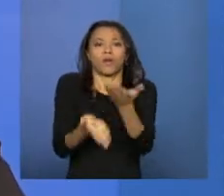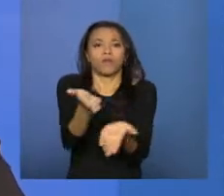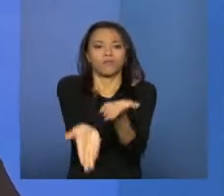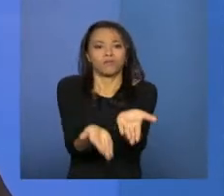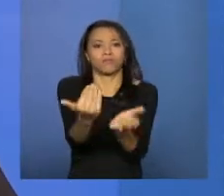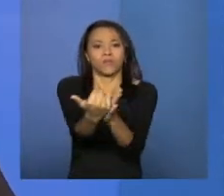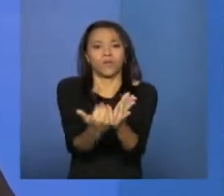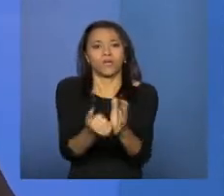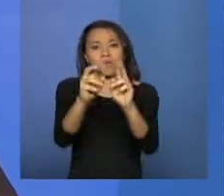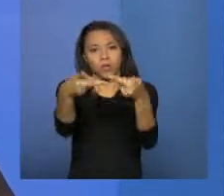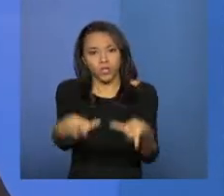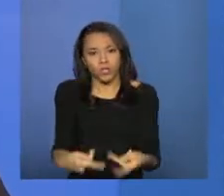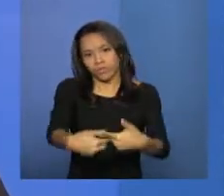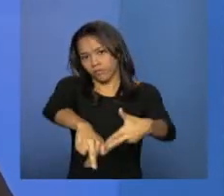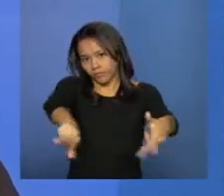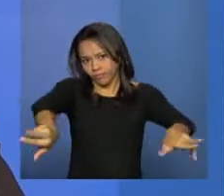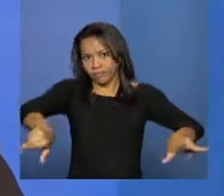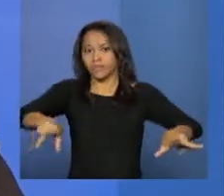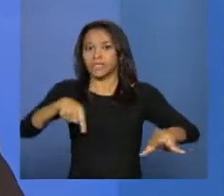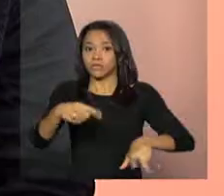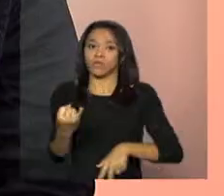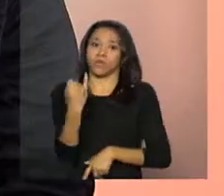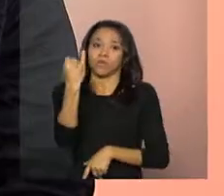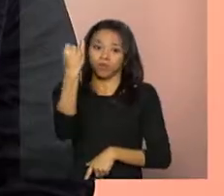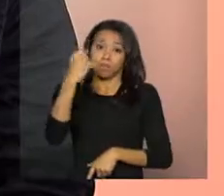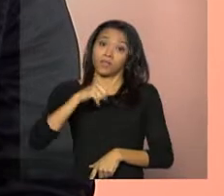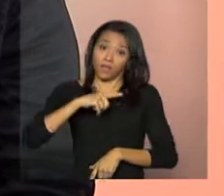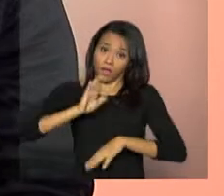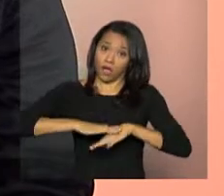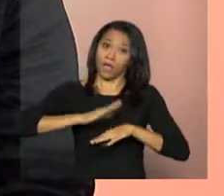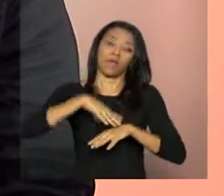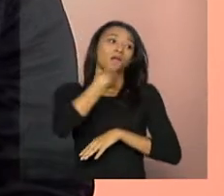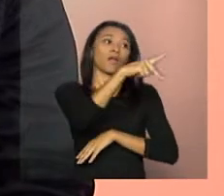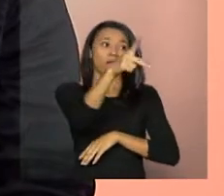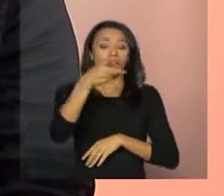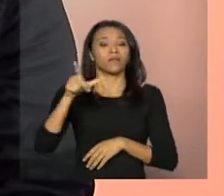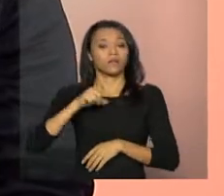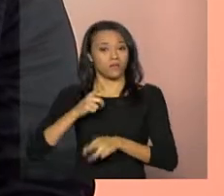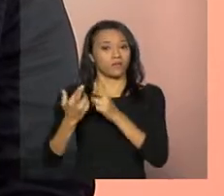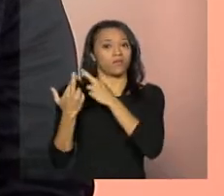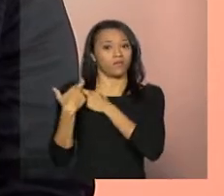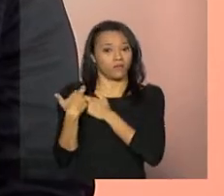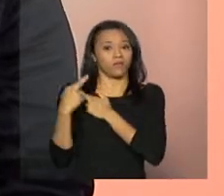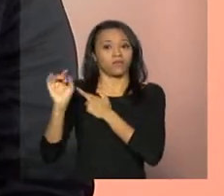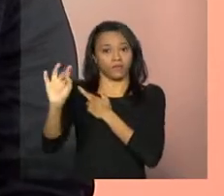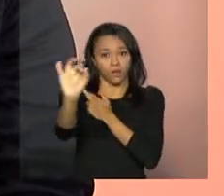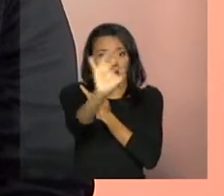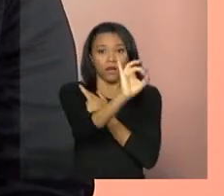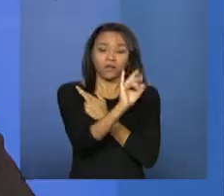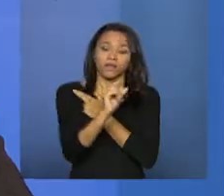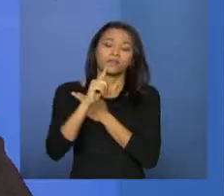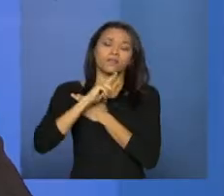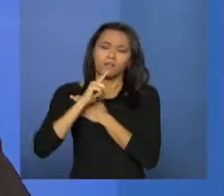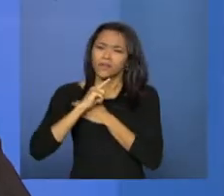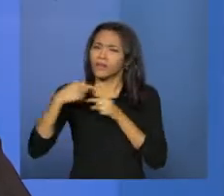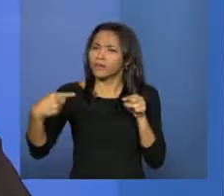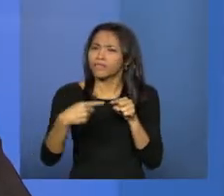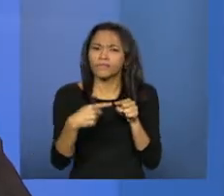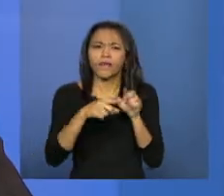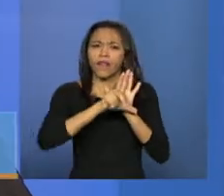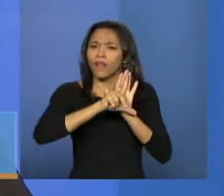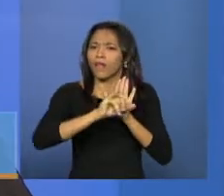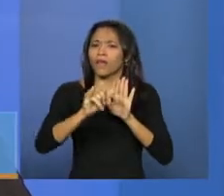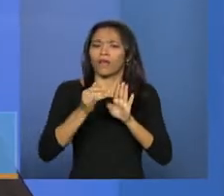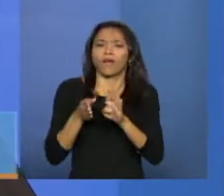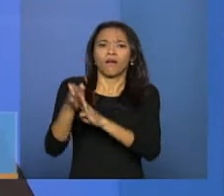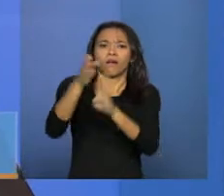seus projetos. Então, essa é uma coisa muito importante. Tem suas obrigações que têm que ser cumpridas e avaliadas. Em todas as normativas das quais